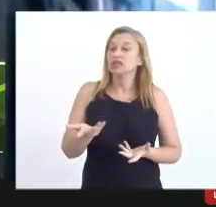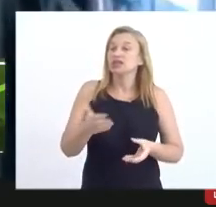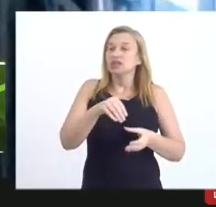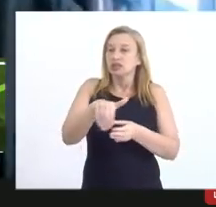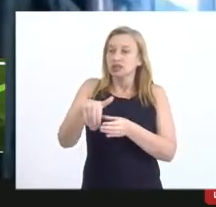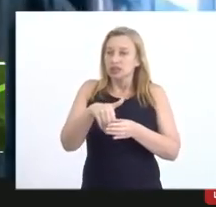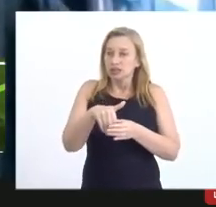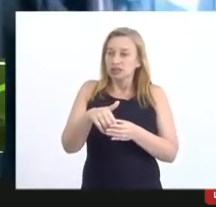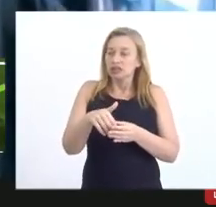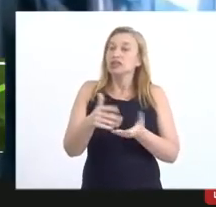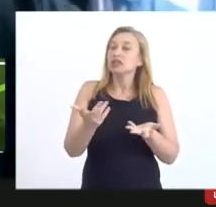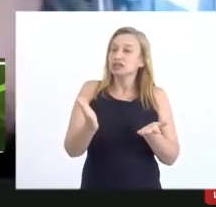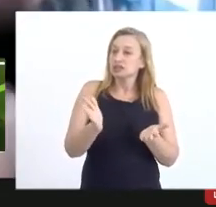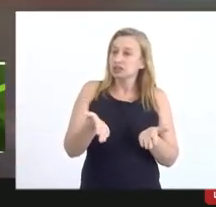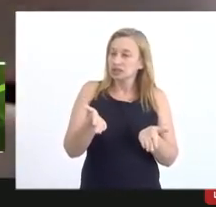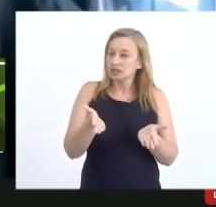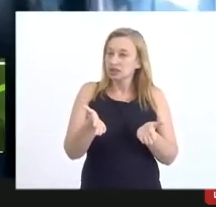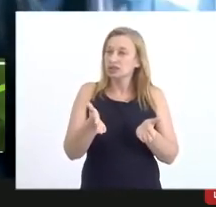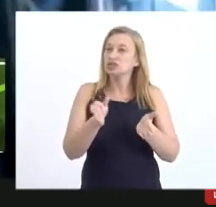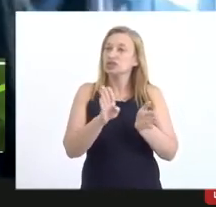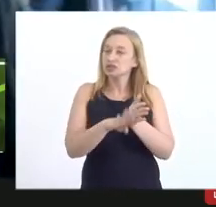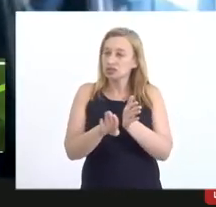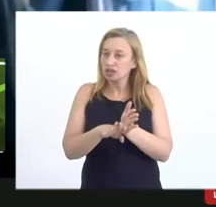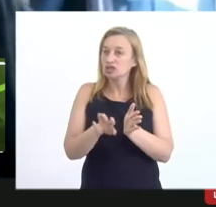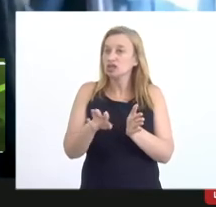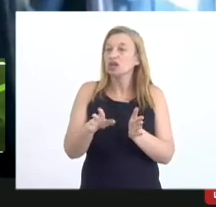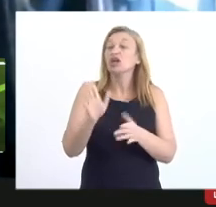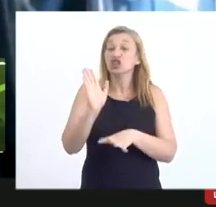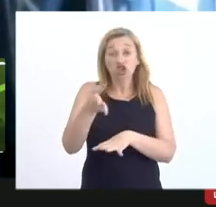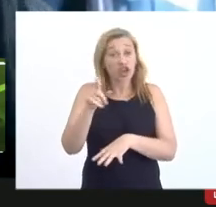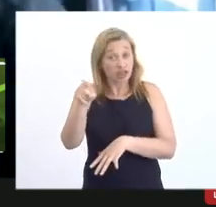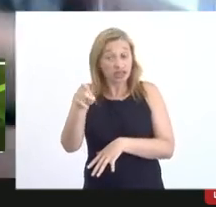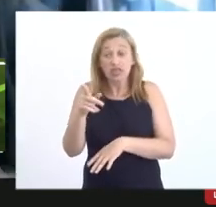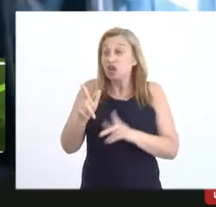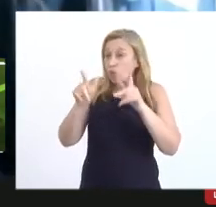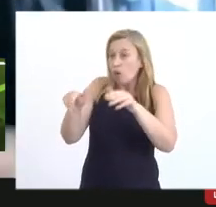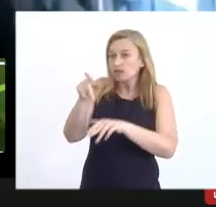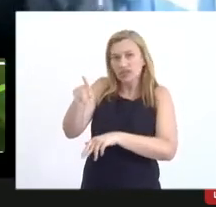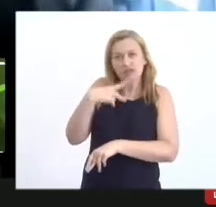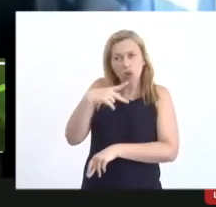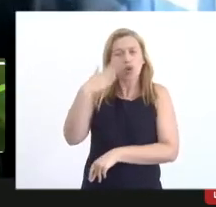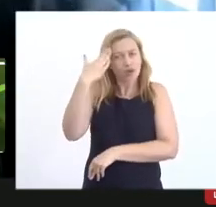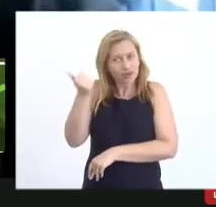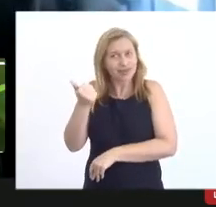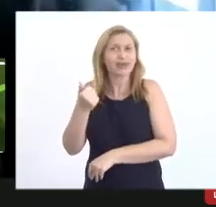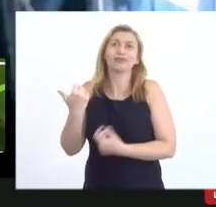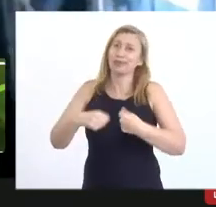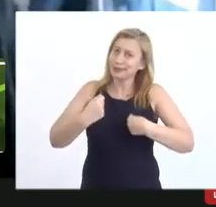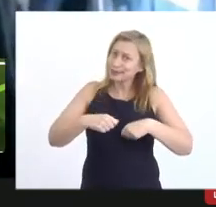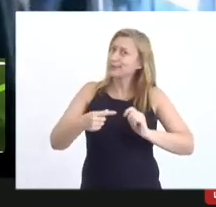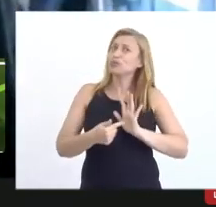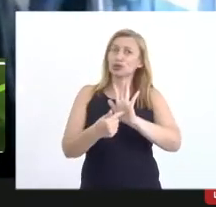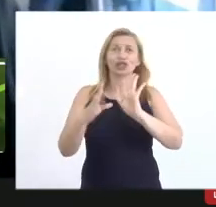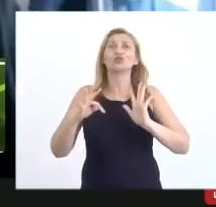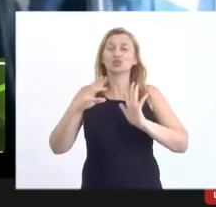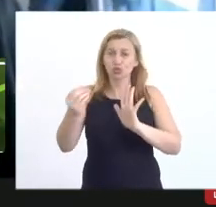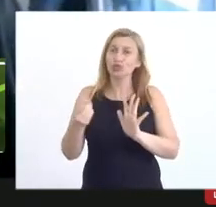já são assim exatamente da forma como você falou eu sei disso porque eu tive que fazer desse jeito